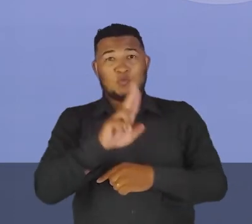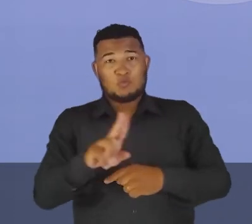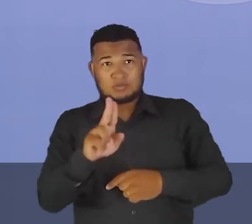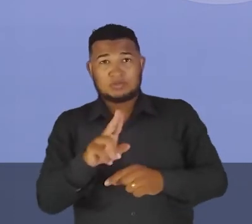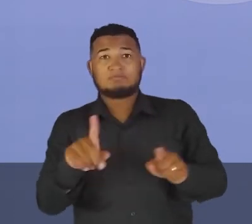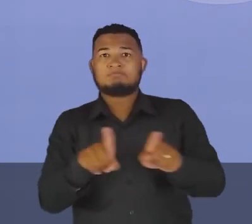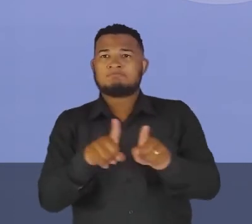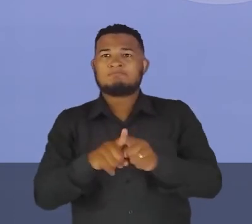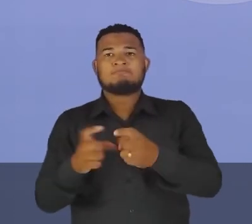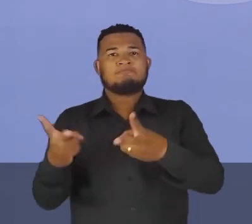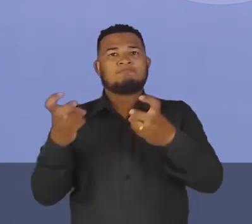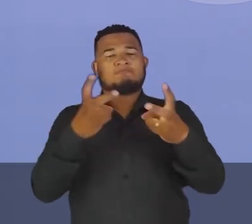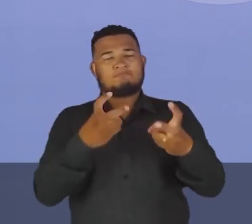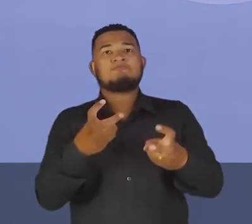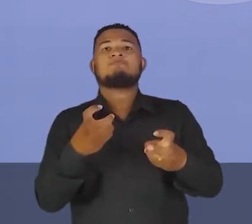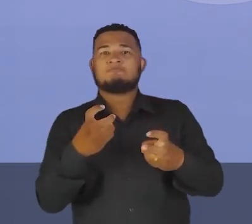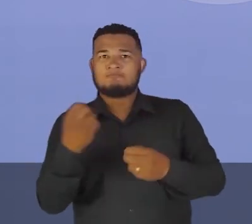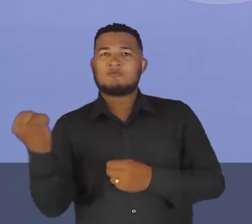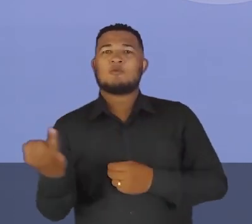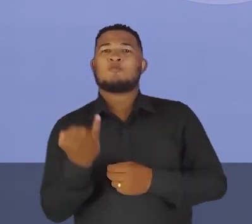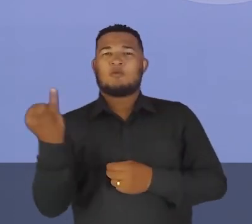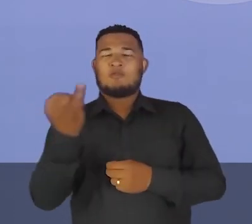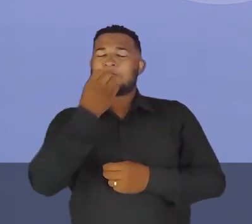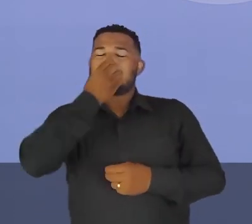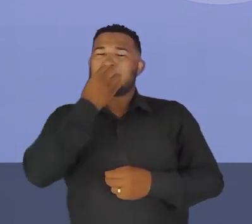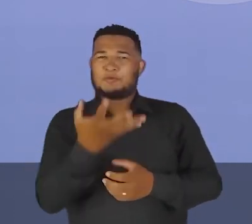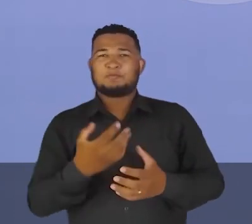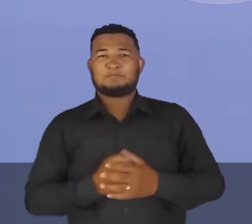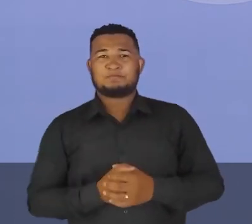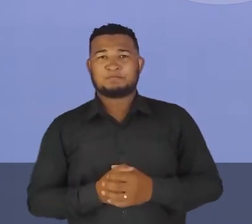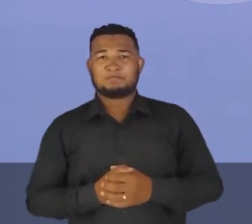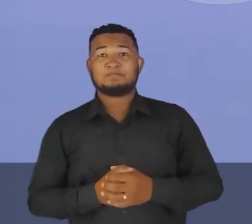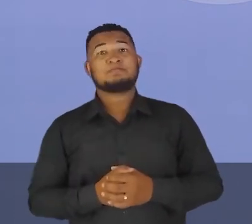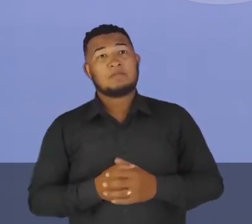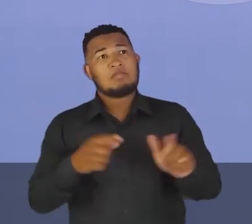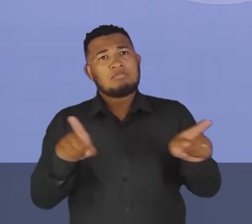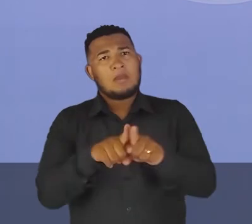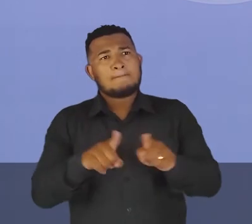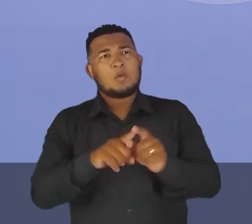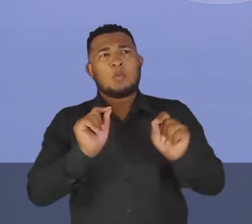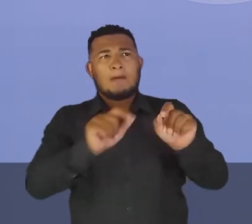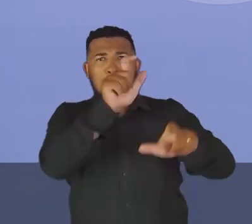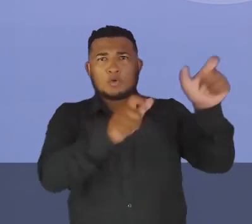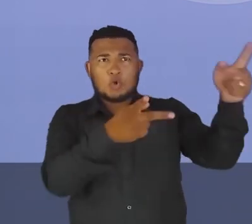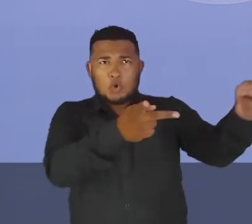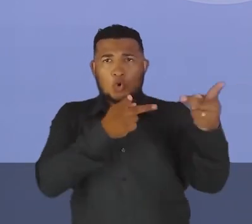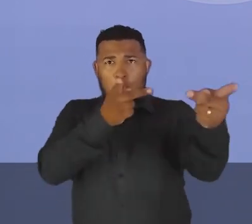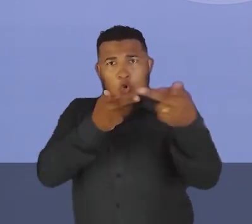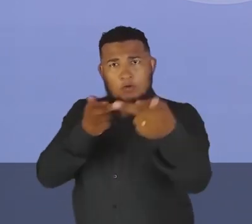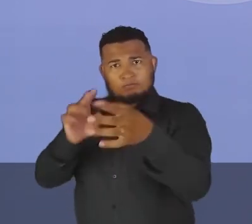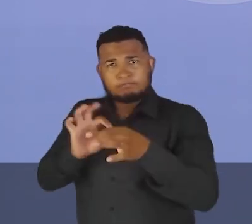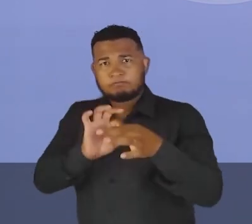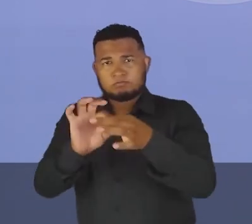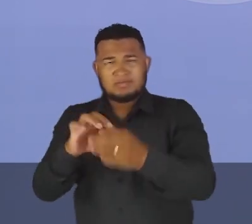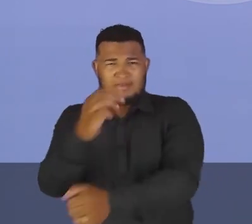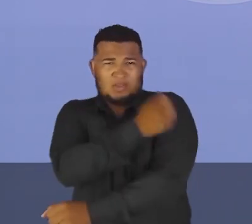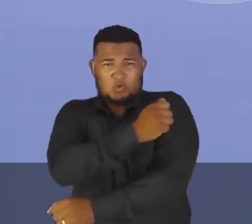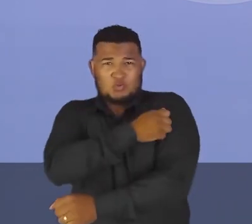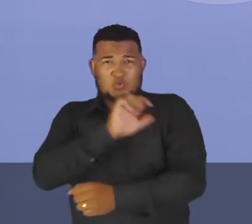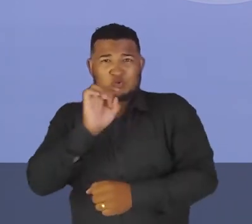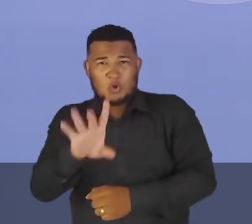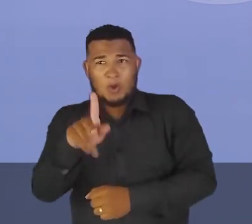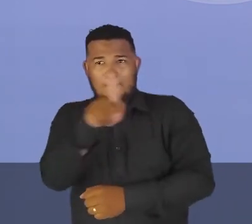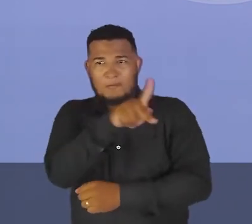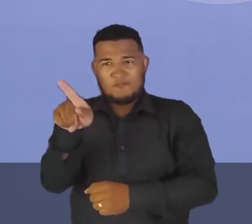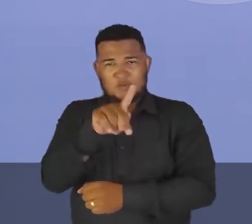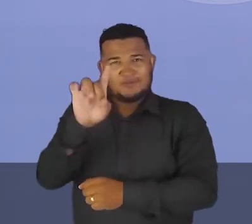coletiva, gente, é top. Cultivar a horta coletiva é tudo de bom, né? E convidar, pessoal, todo mundo vai contribuir. Não são só os alunos e professores.